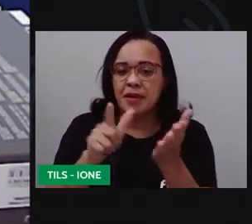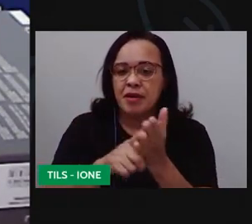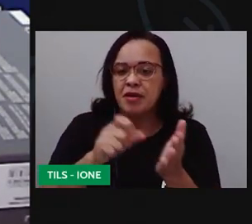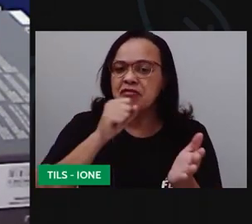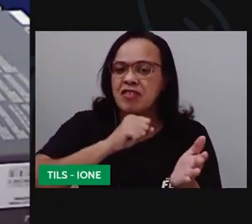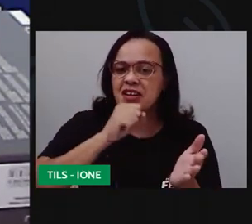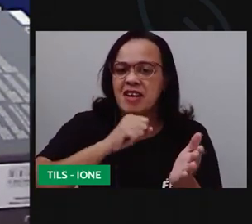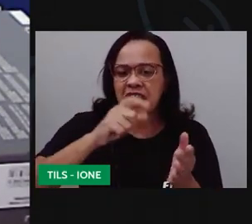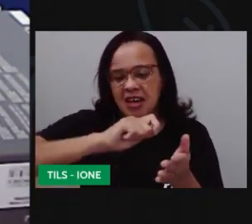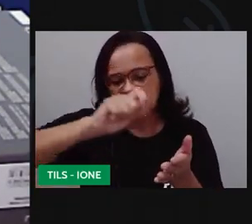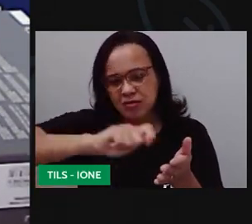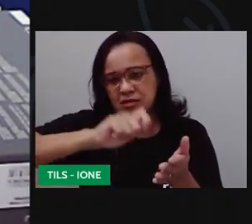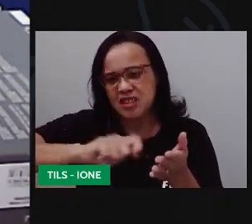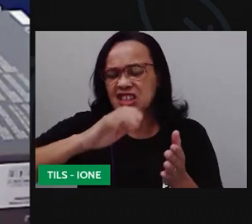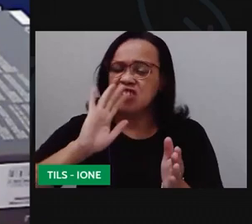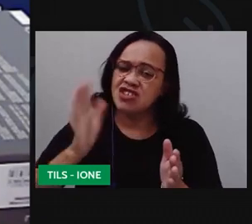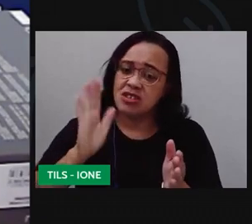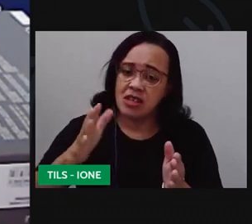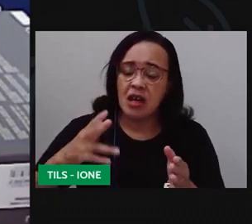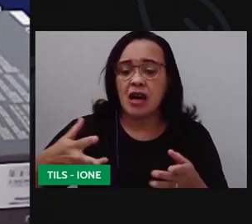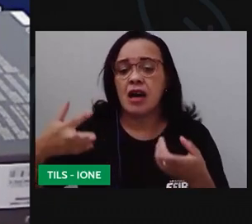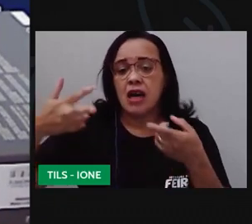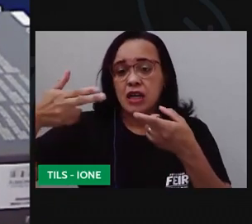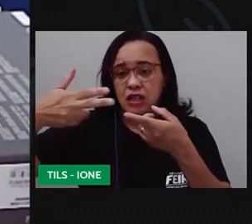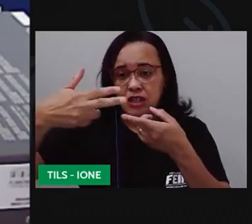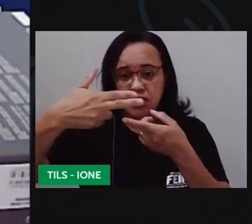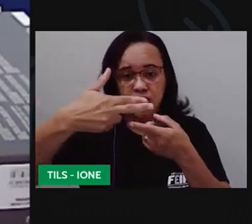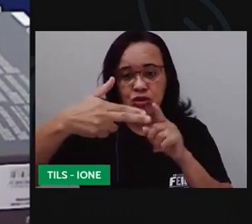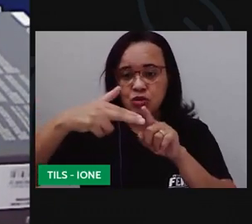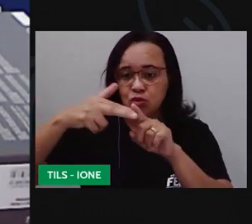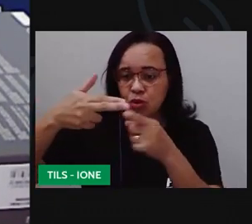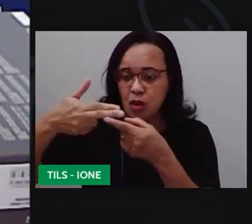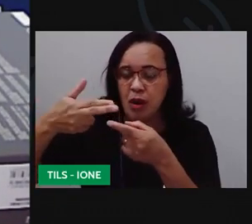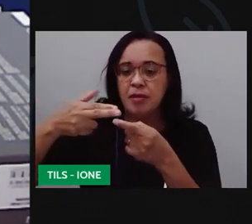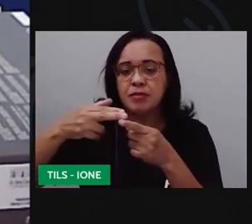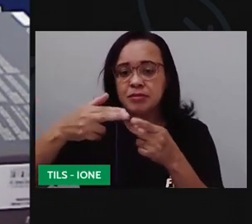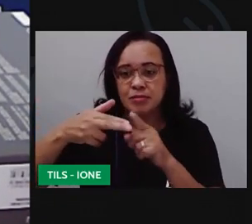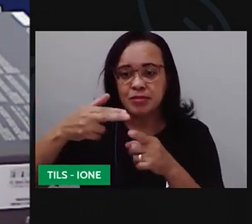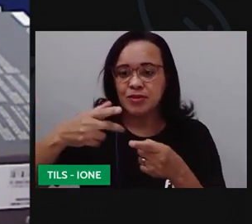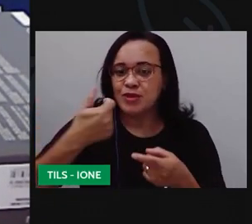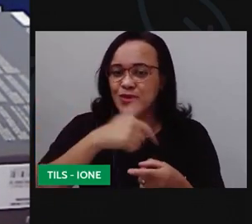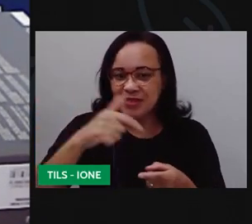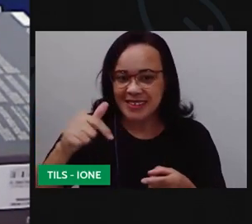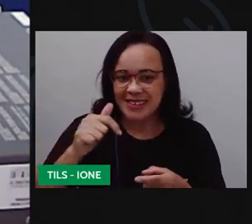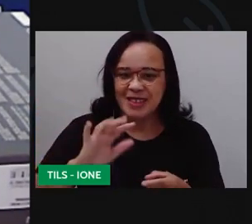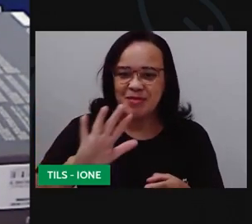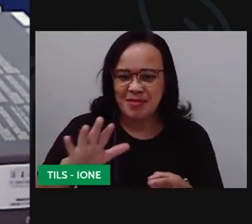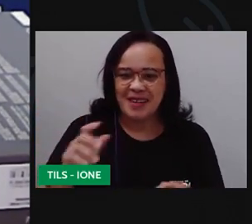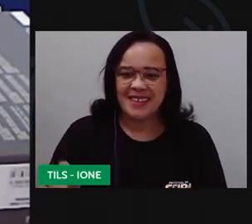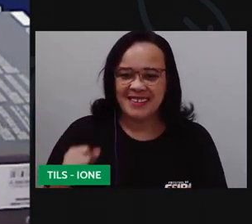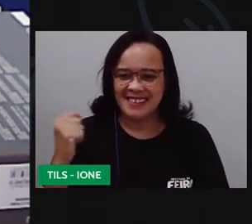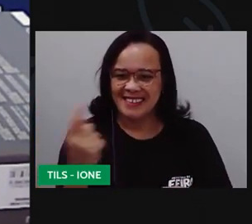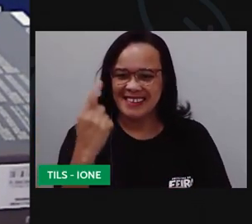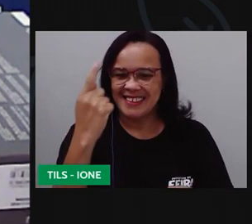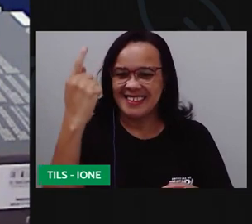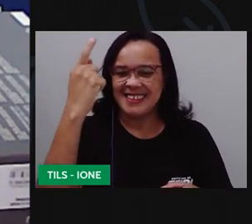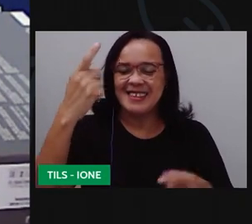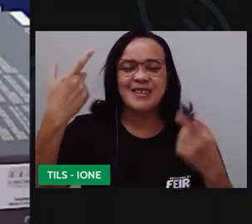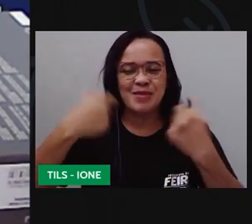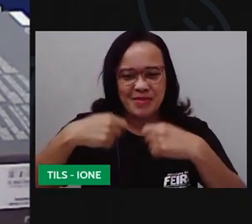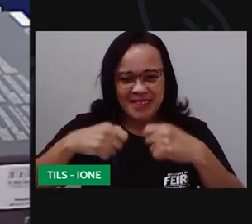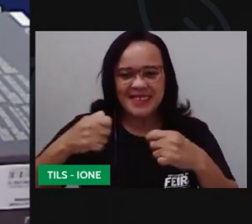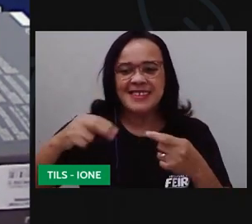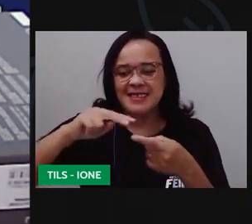aqui a rabiscada tesoura sem ponta tá que a Anderson não tá aqui não mas se ele tivesse ele já ia dizer que a tesourinha tinha que ser sem